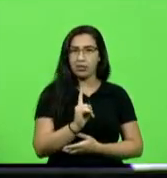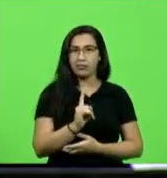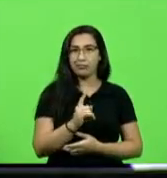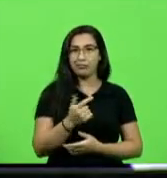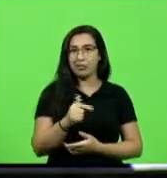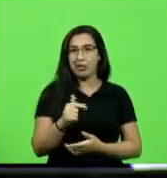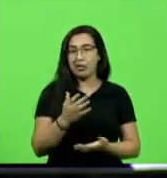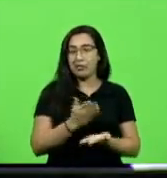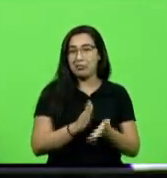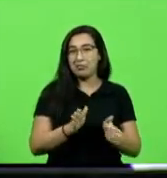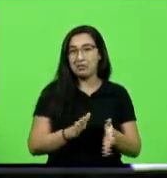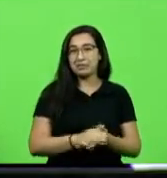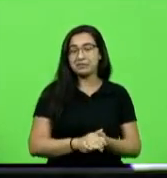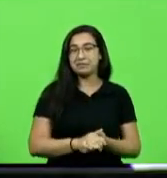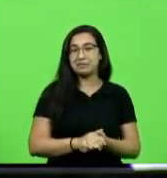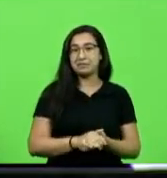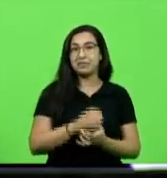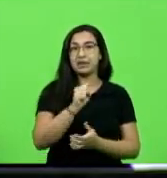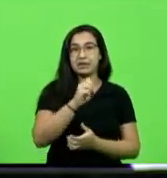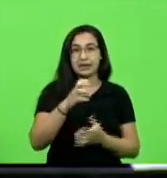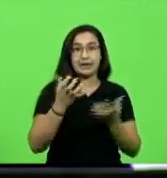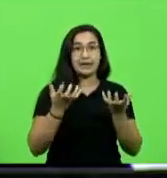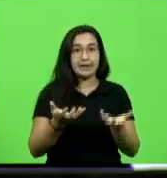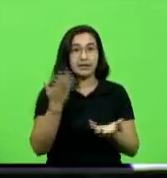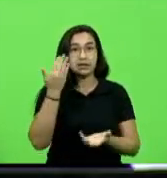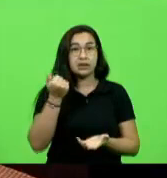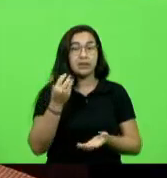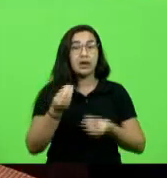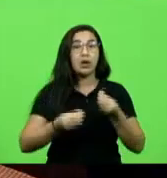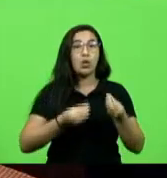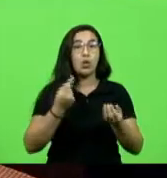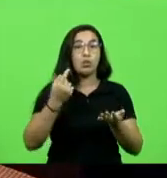Catarina quer saber do julgamento obrigado